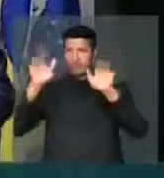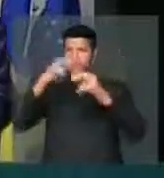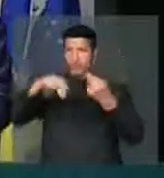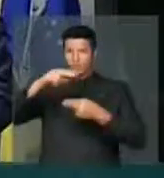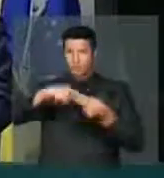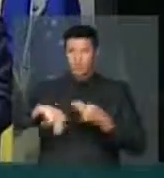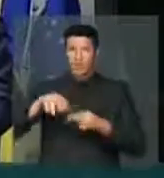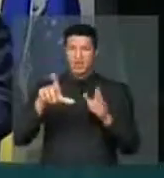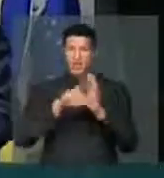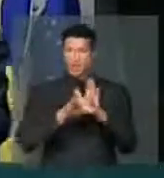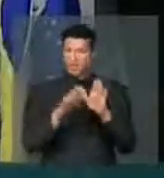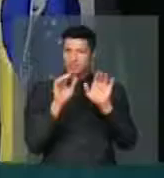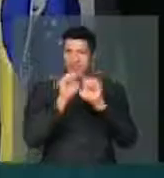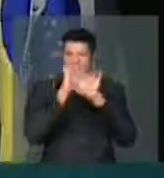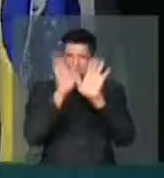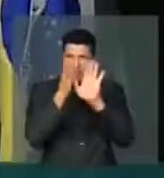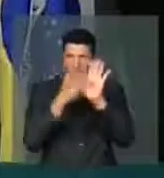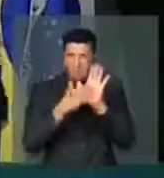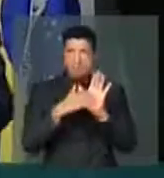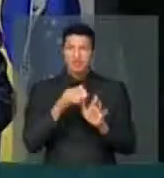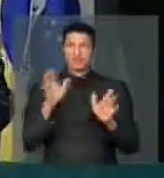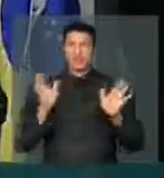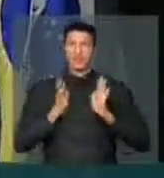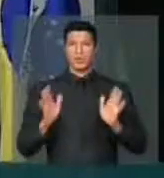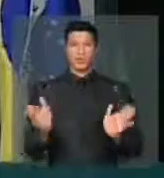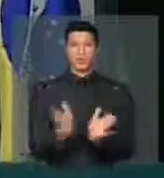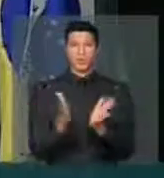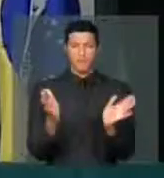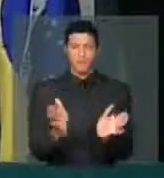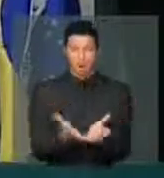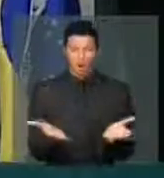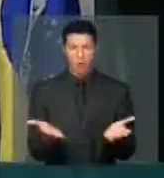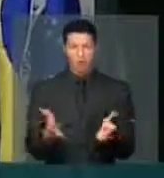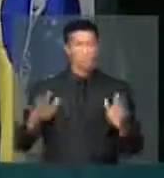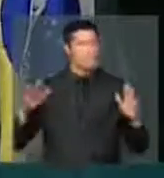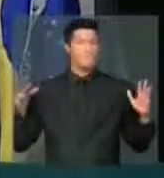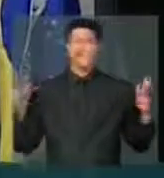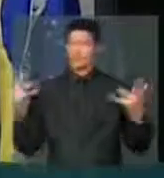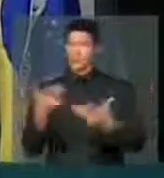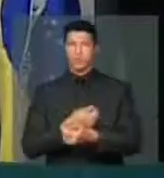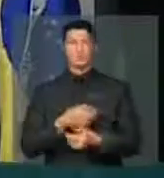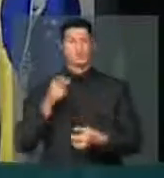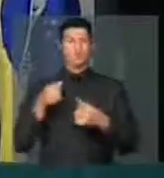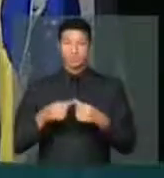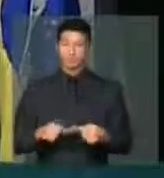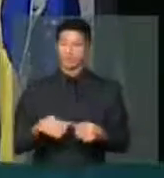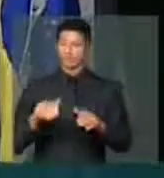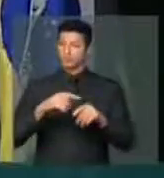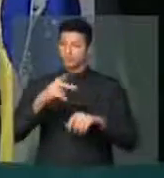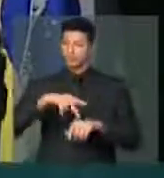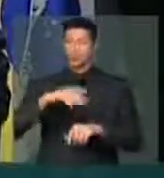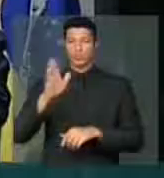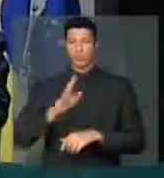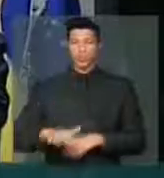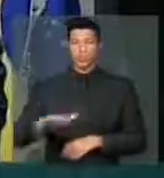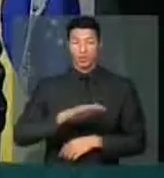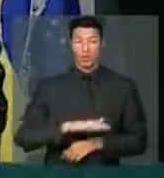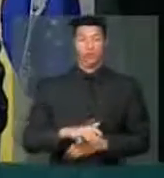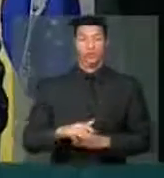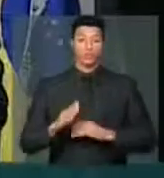lei, abstrato, ela vale para o rico, para o pobre, para todos que estão no território nacional,